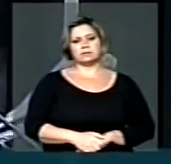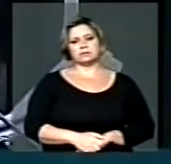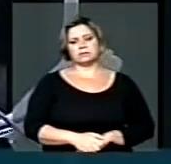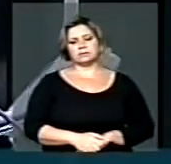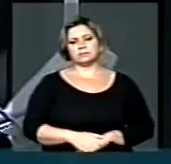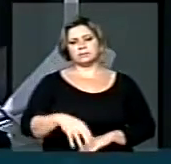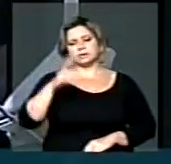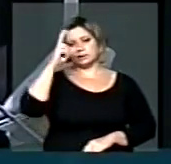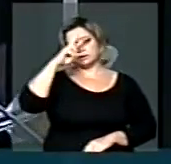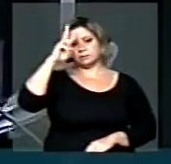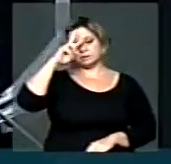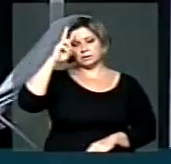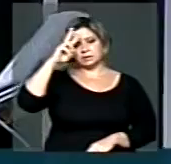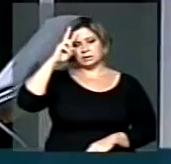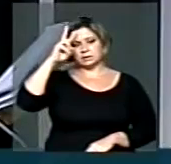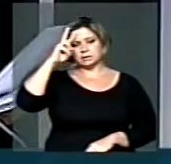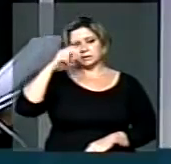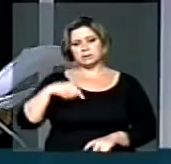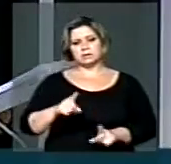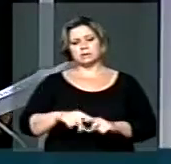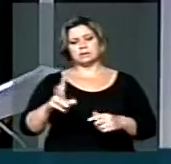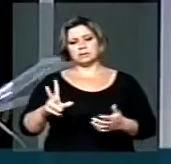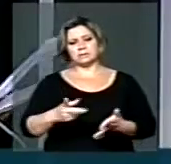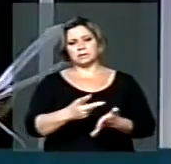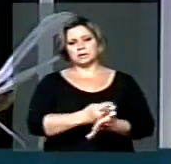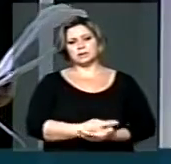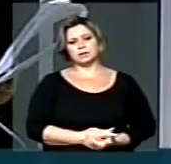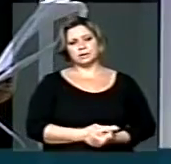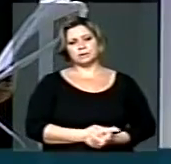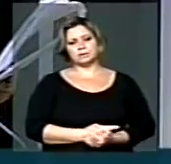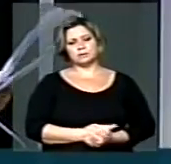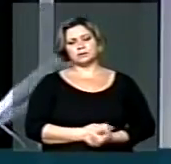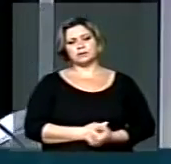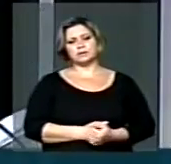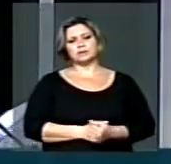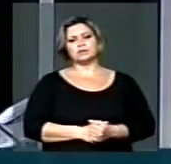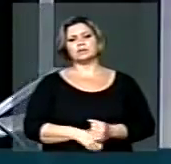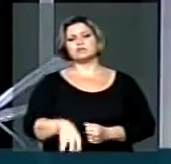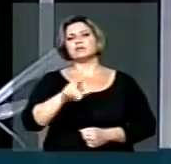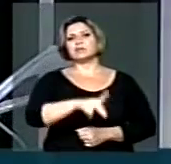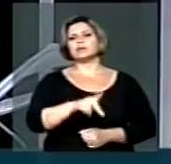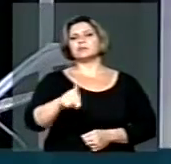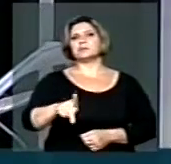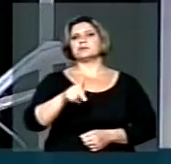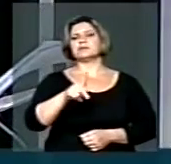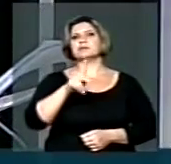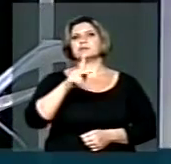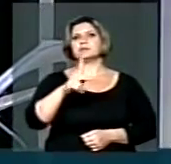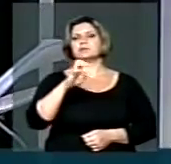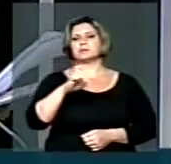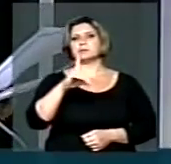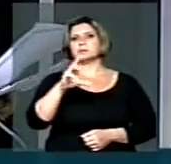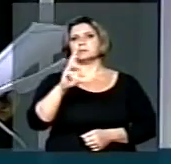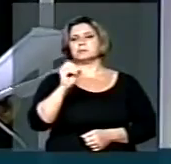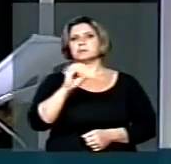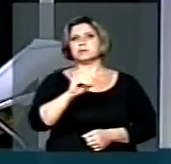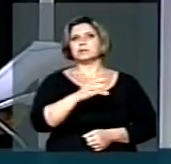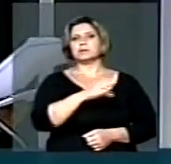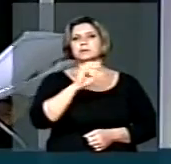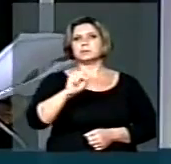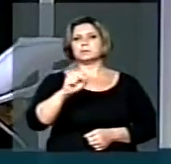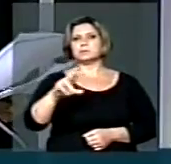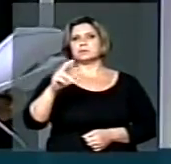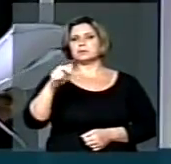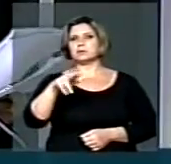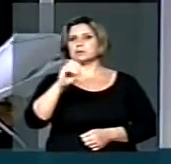recordando as lições do professor Pedro Serrano, que elogiou